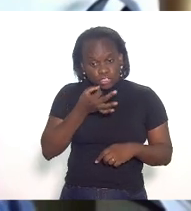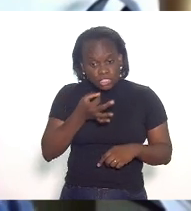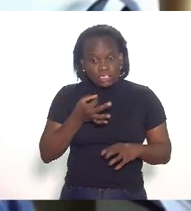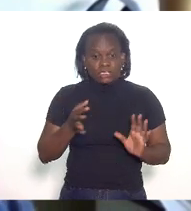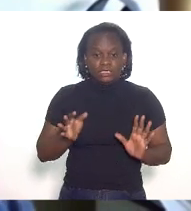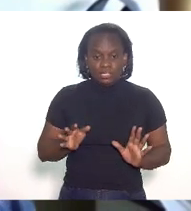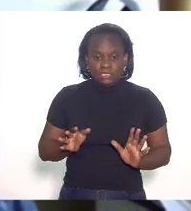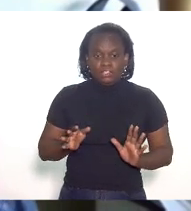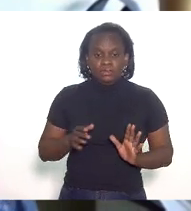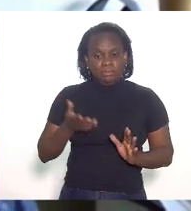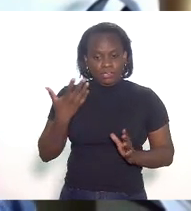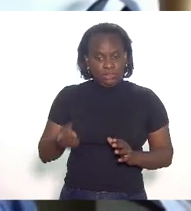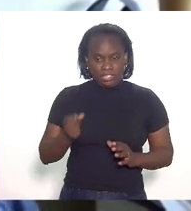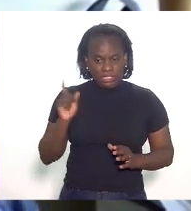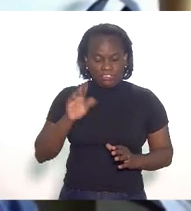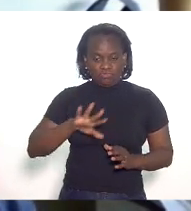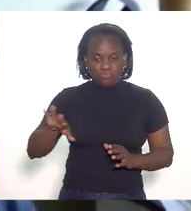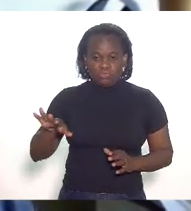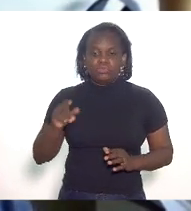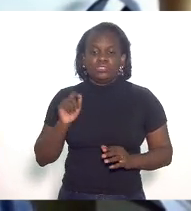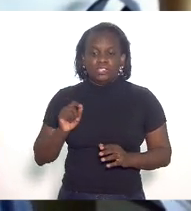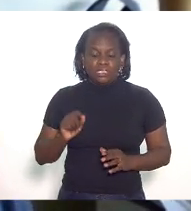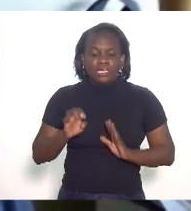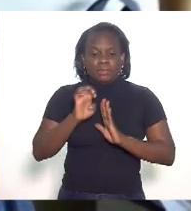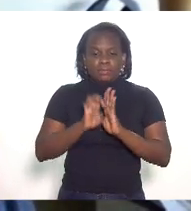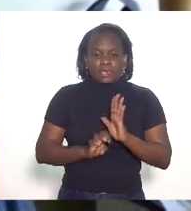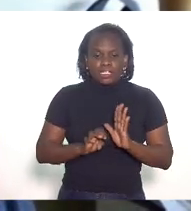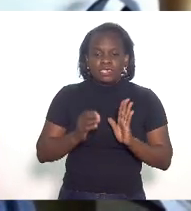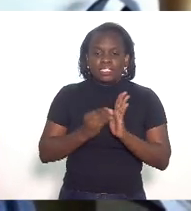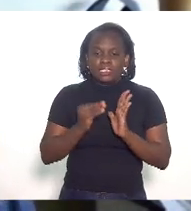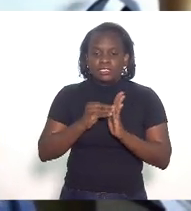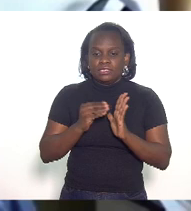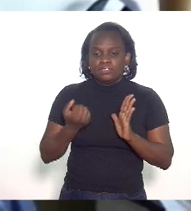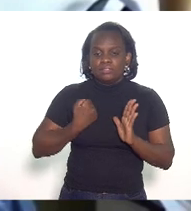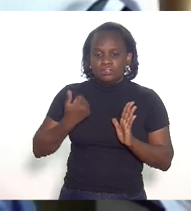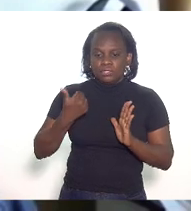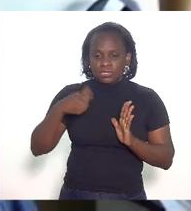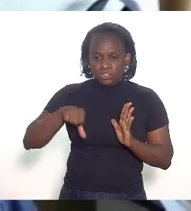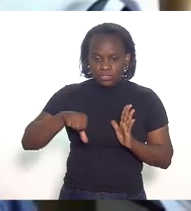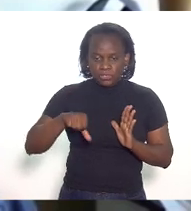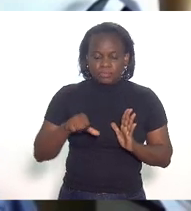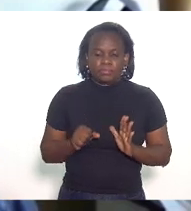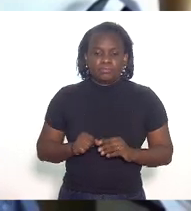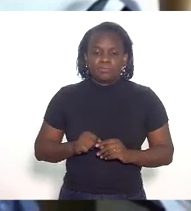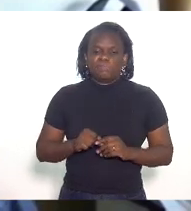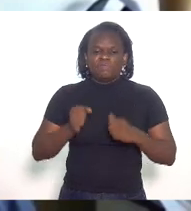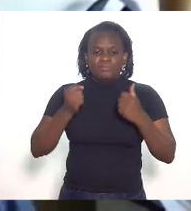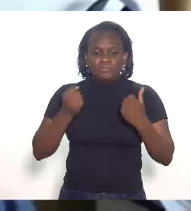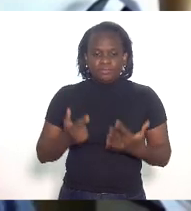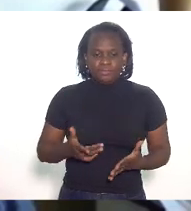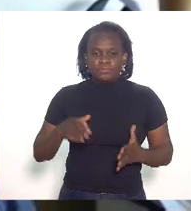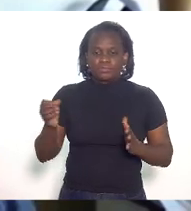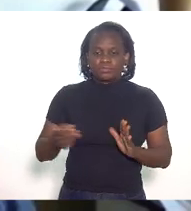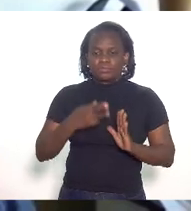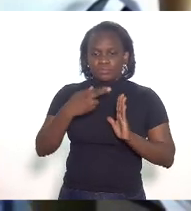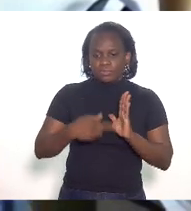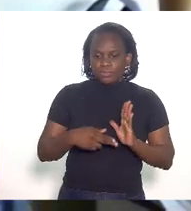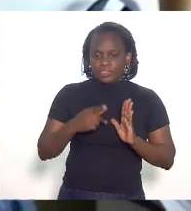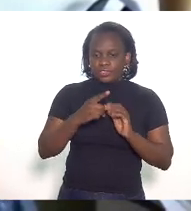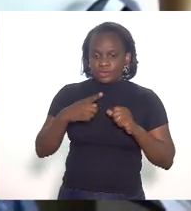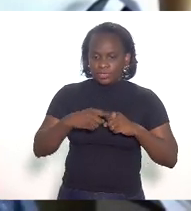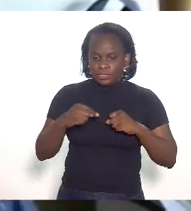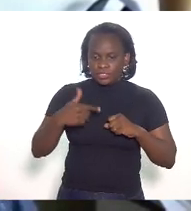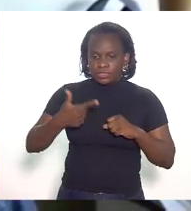a rejeição é a emenda aditiva 19 que da nova redação artigo